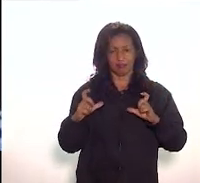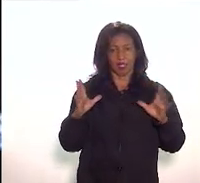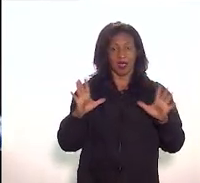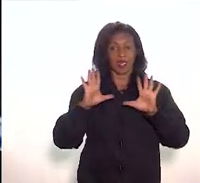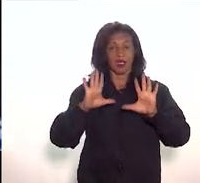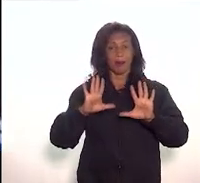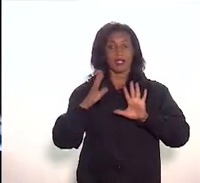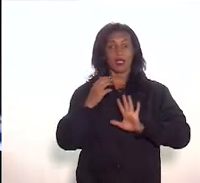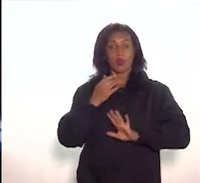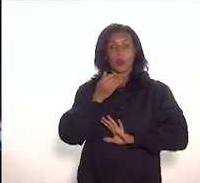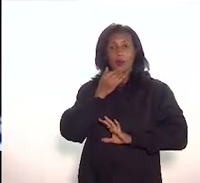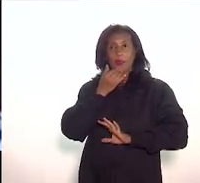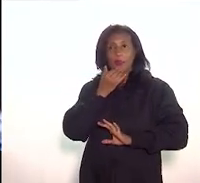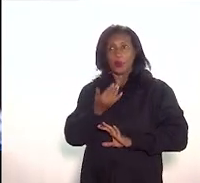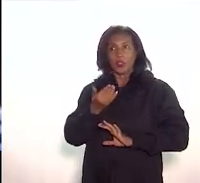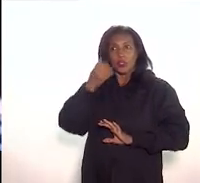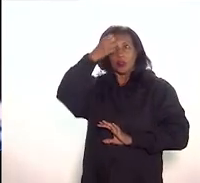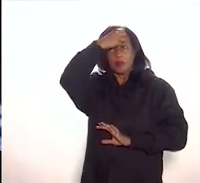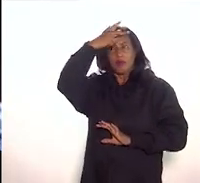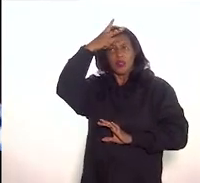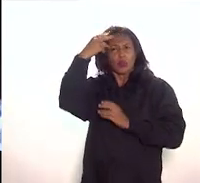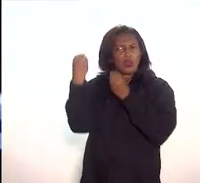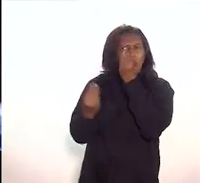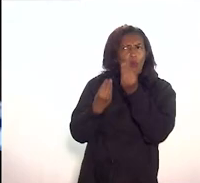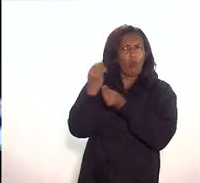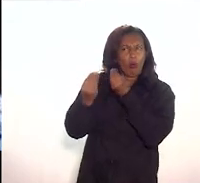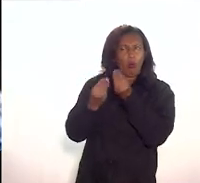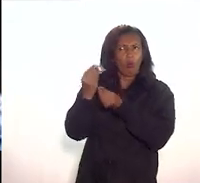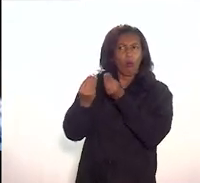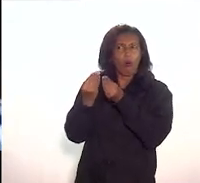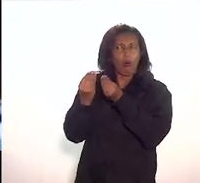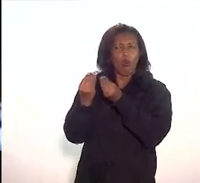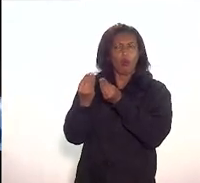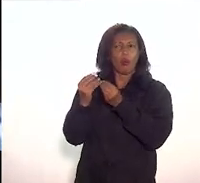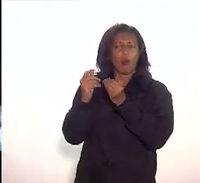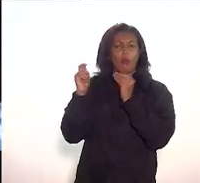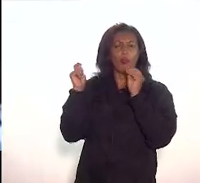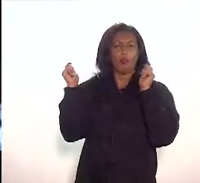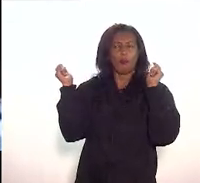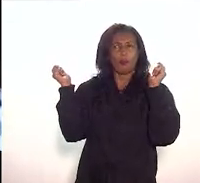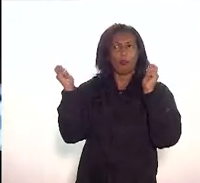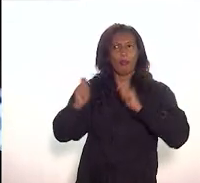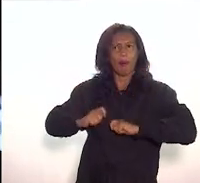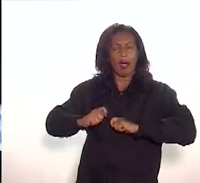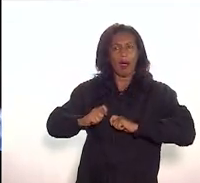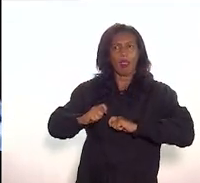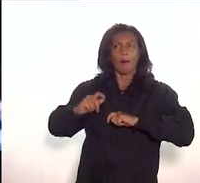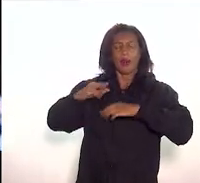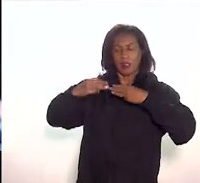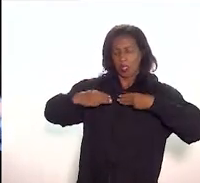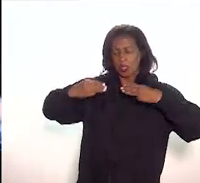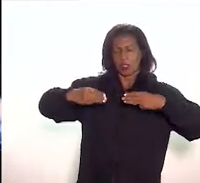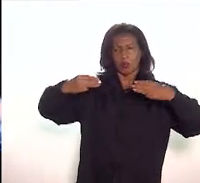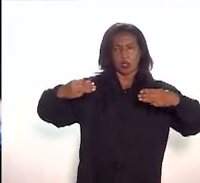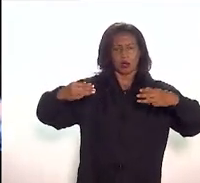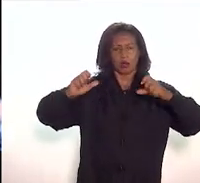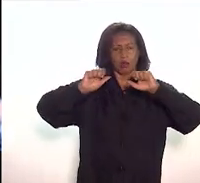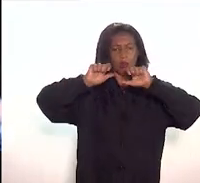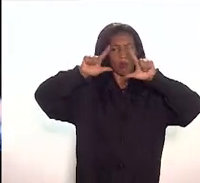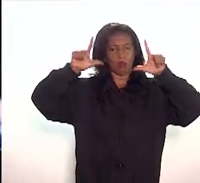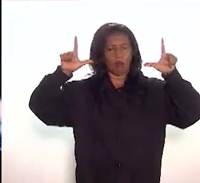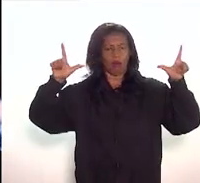principalmente da prefeitura, a saber de que forma essa cooperação pode estar sendo feita para que esse museu não fique claramente,